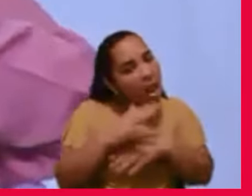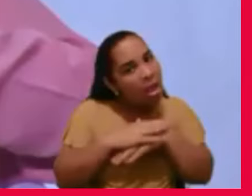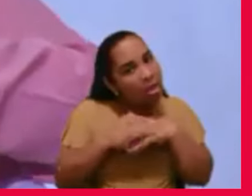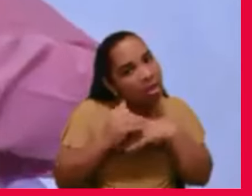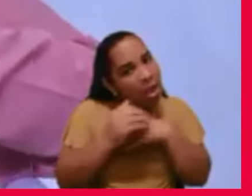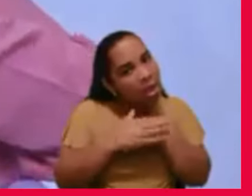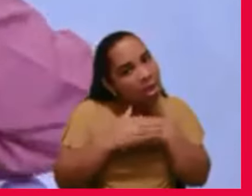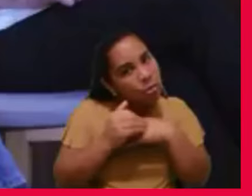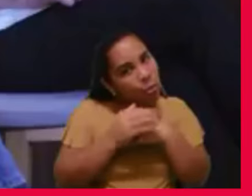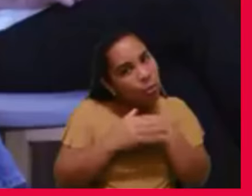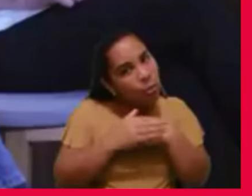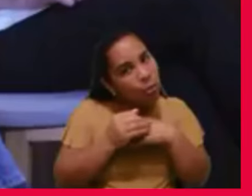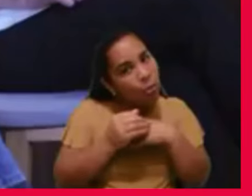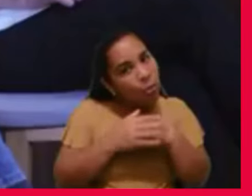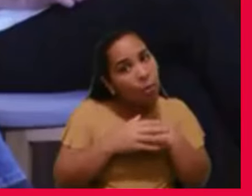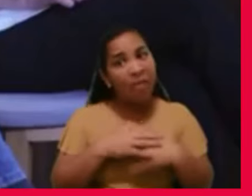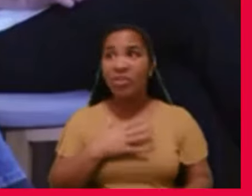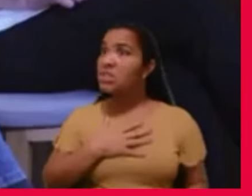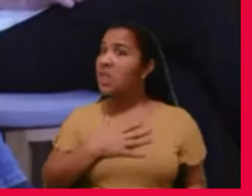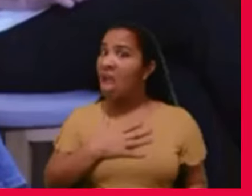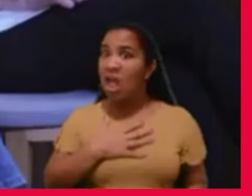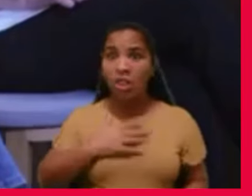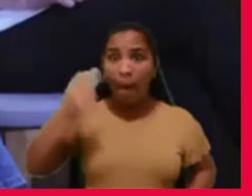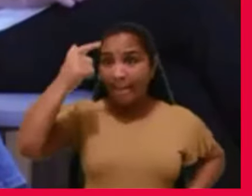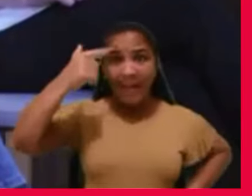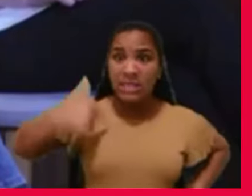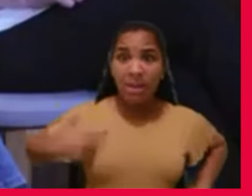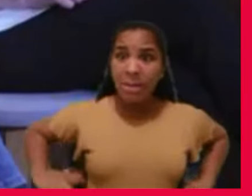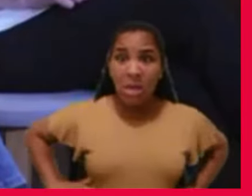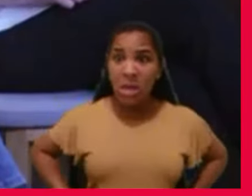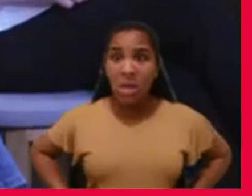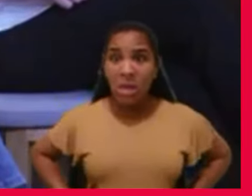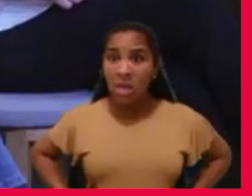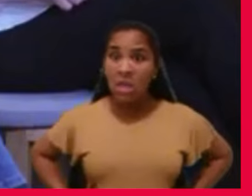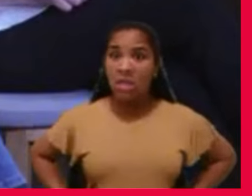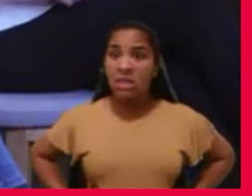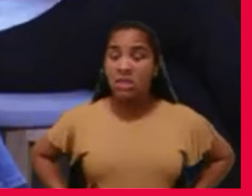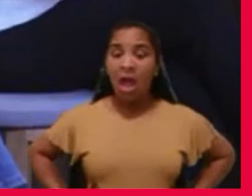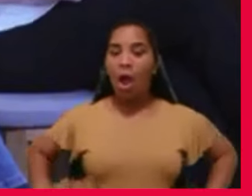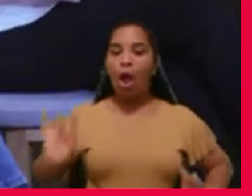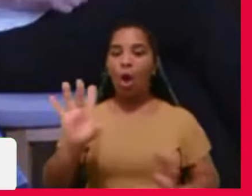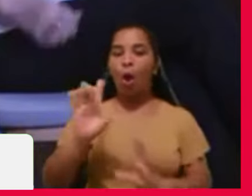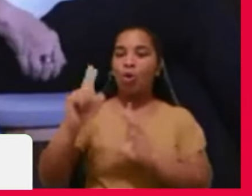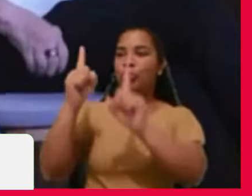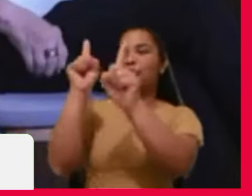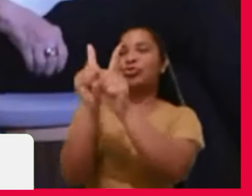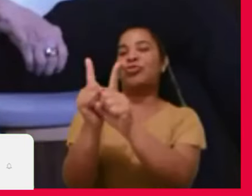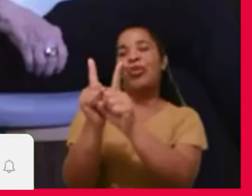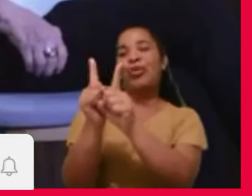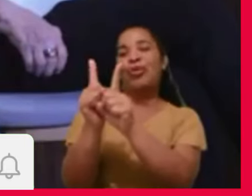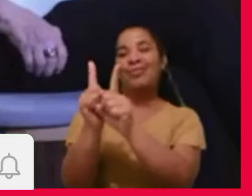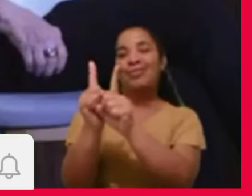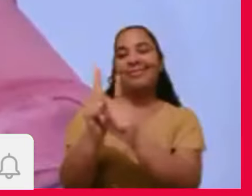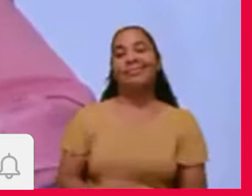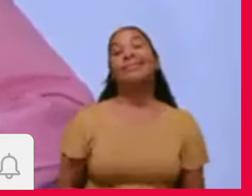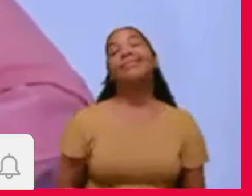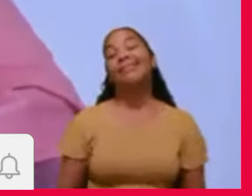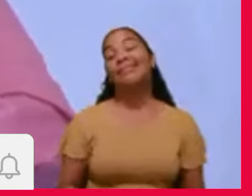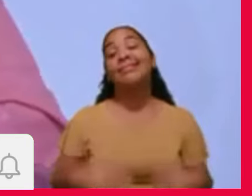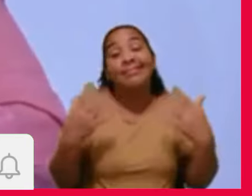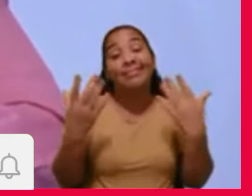me lembro, não lembro, eu digo, não, só quando eu estou perto, é o tal do Narciso, então,